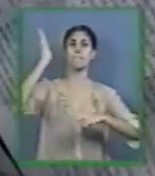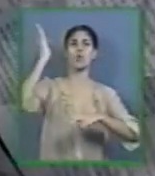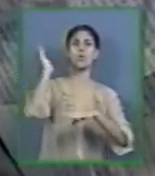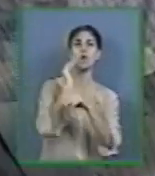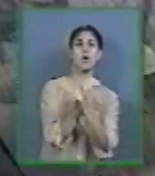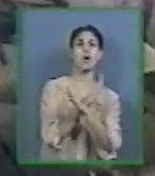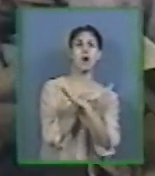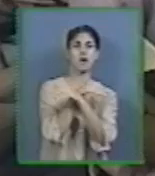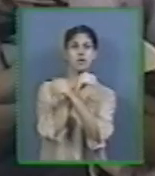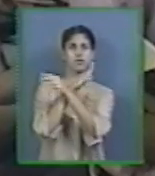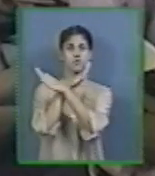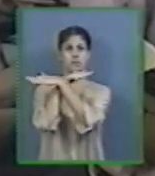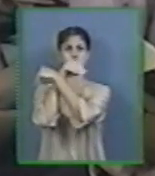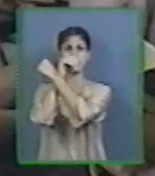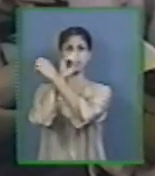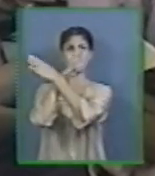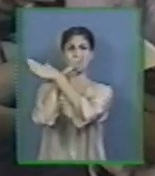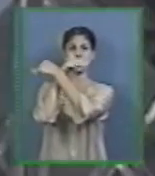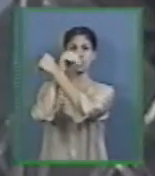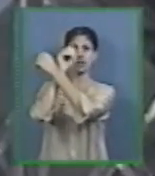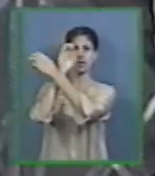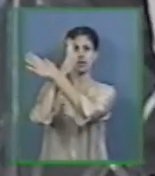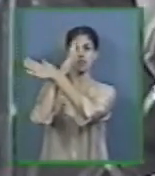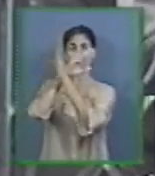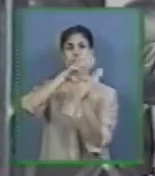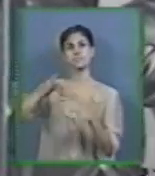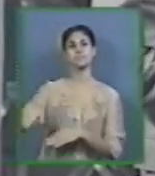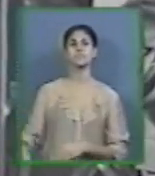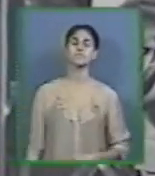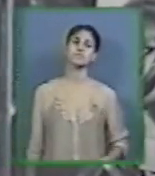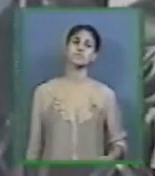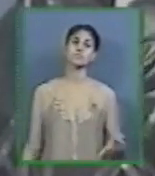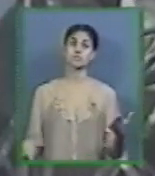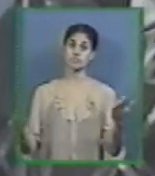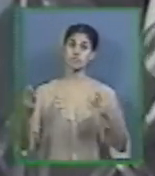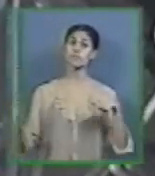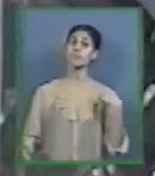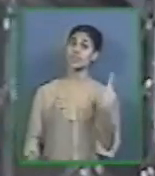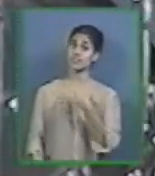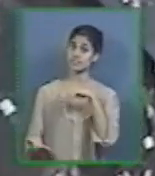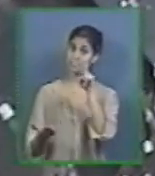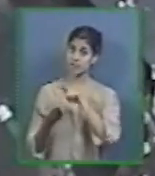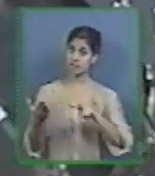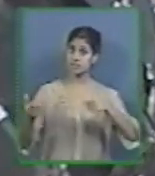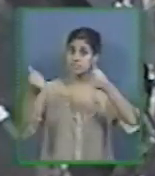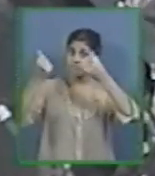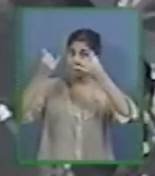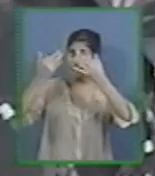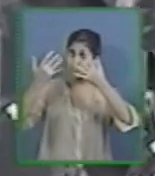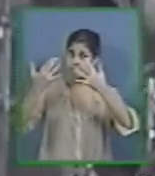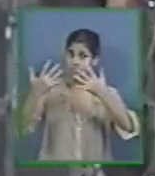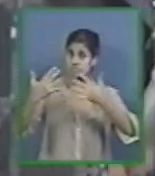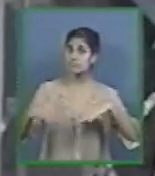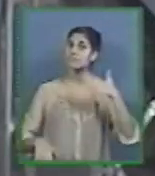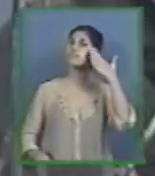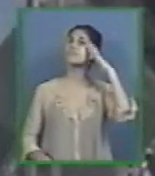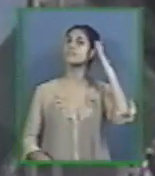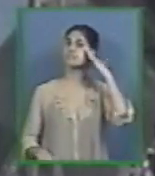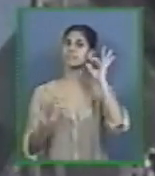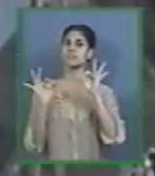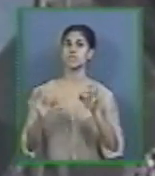Irmãos vamos entender essa palavra tão poderosa O nosso Deus está aqui dizendo